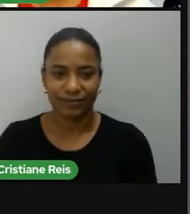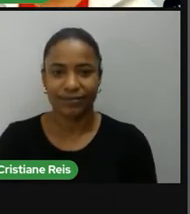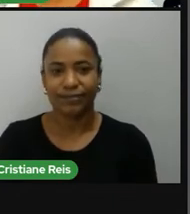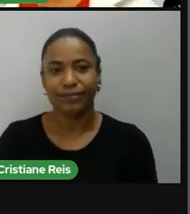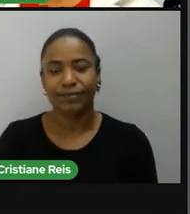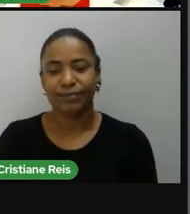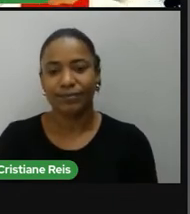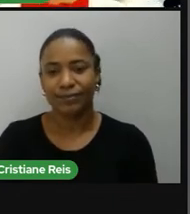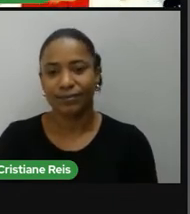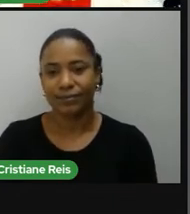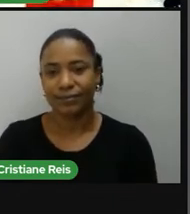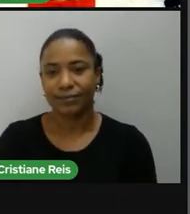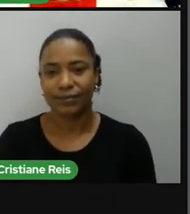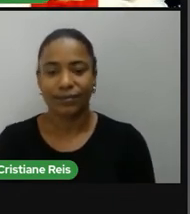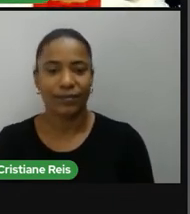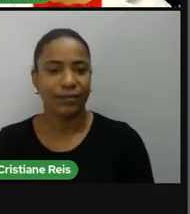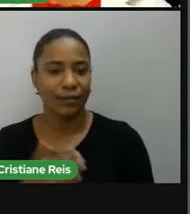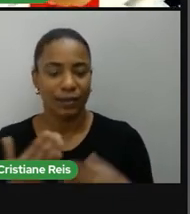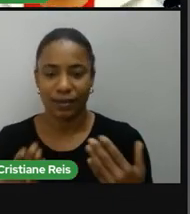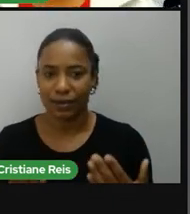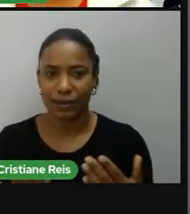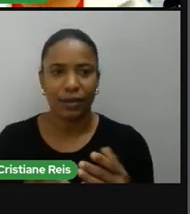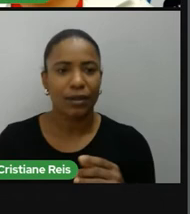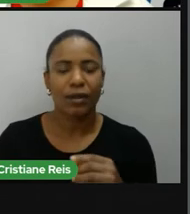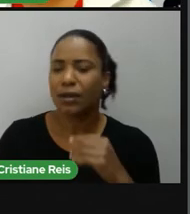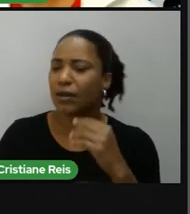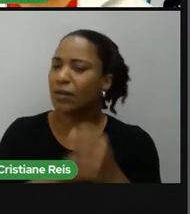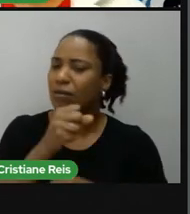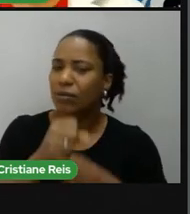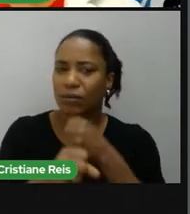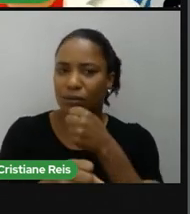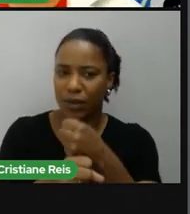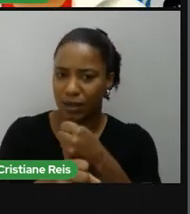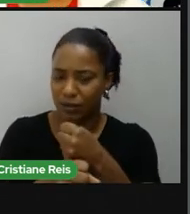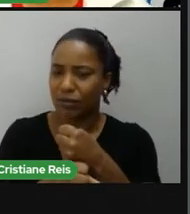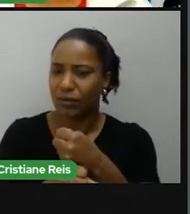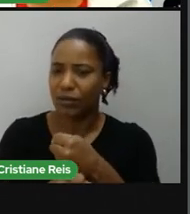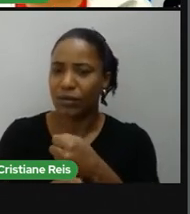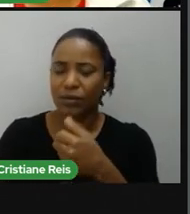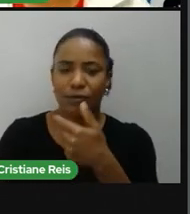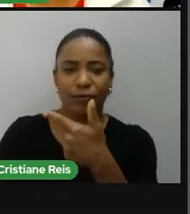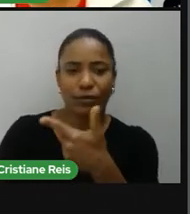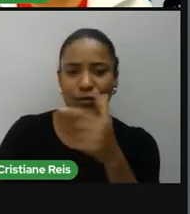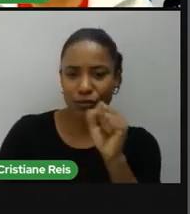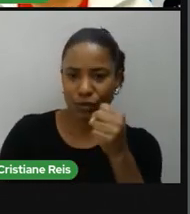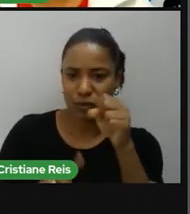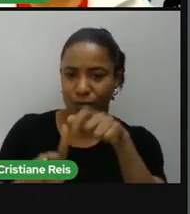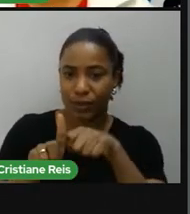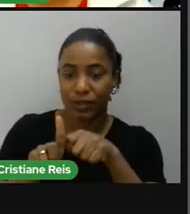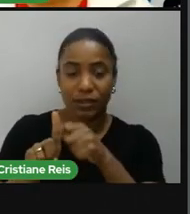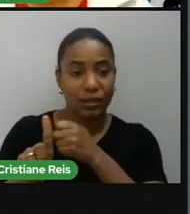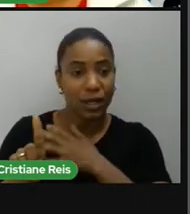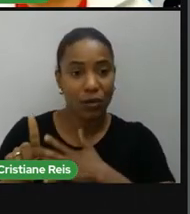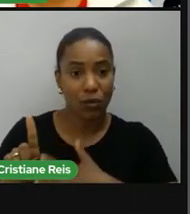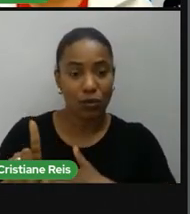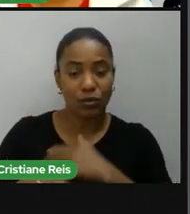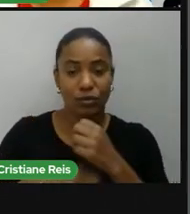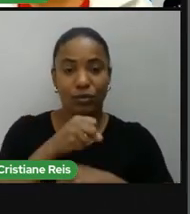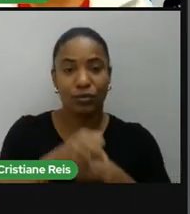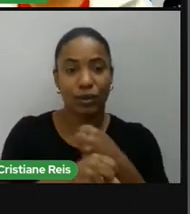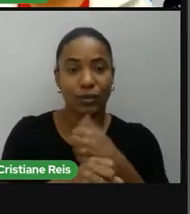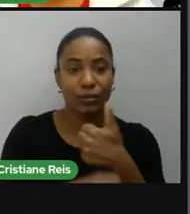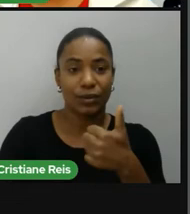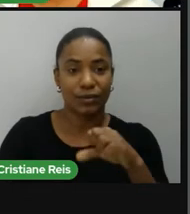O que aconteceu de marcante nesta data? Em 28 de agosto de 1963, a